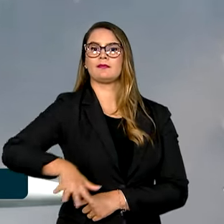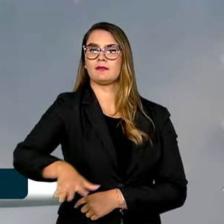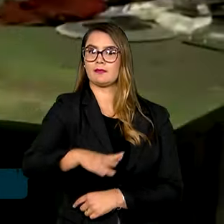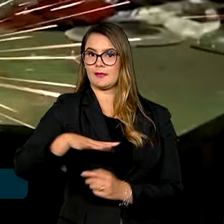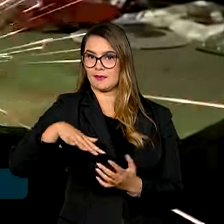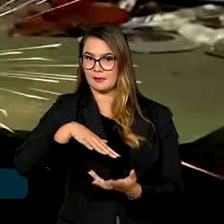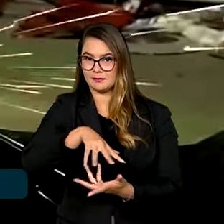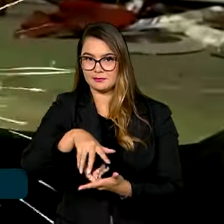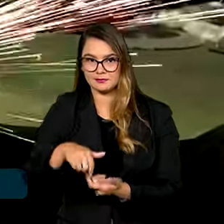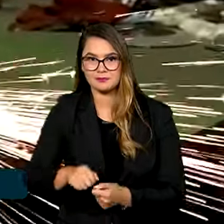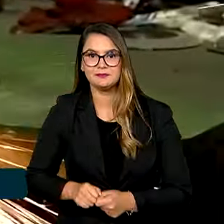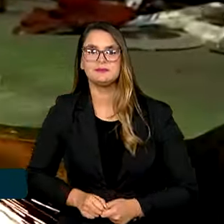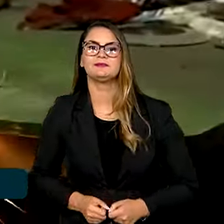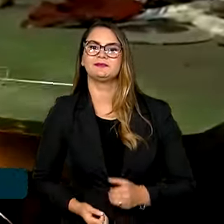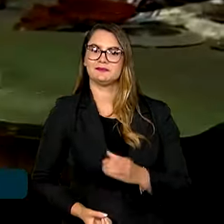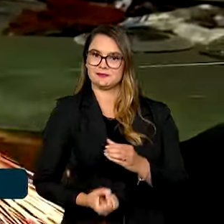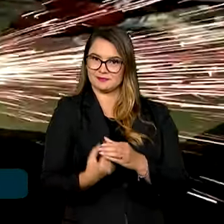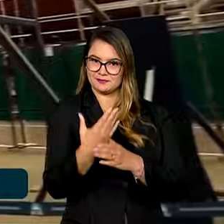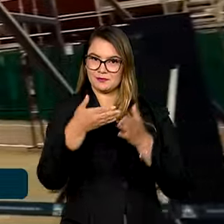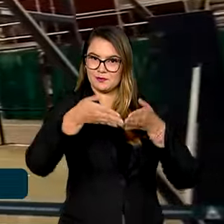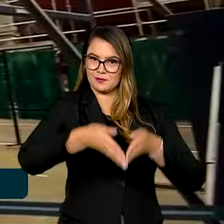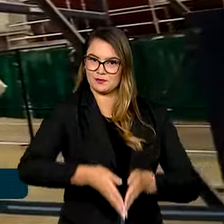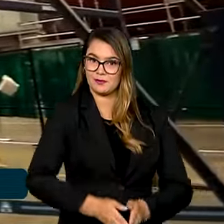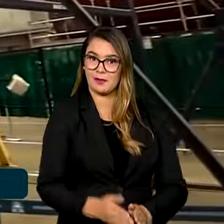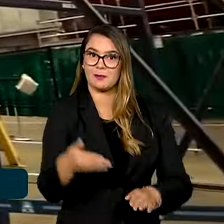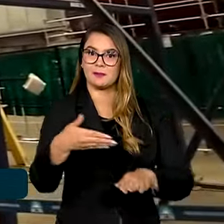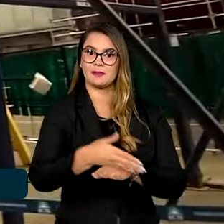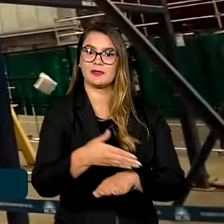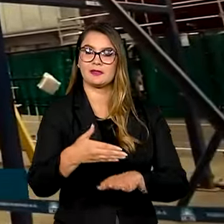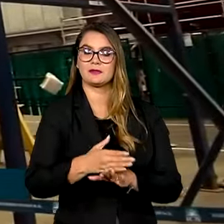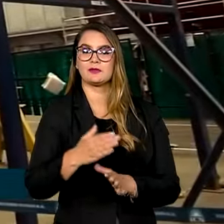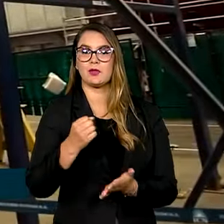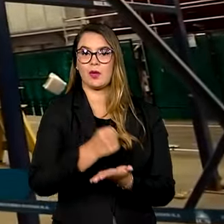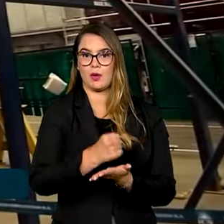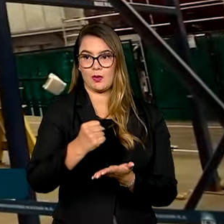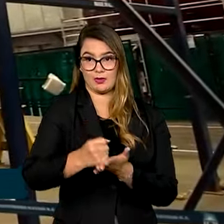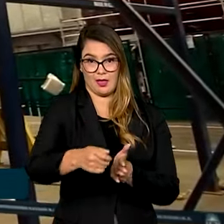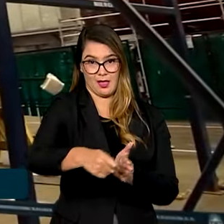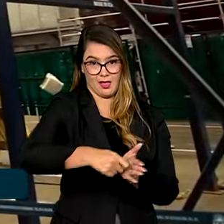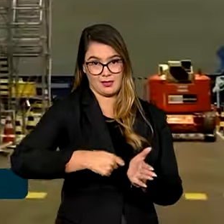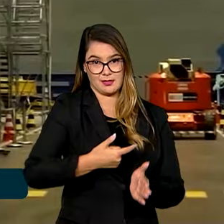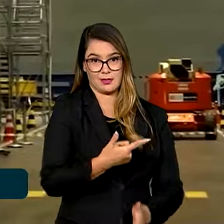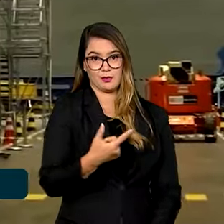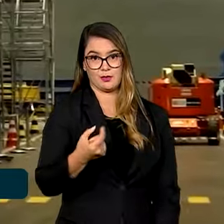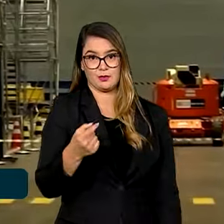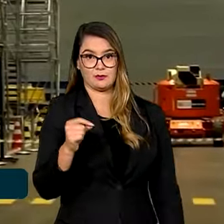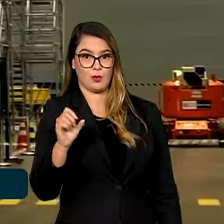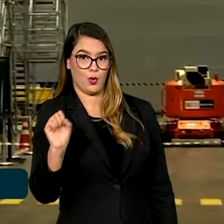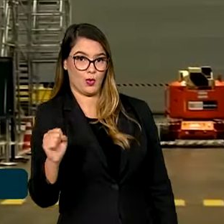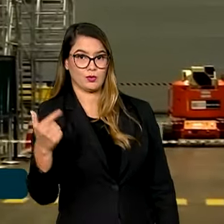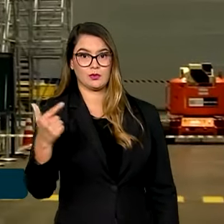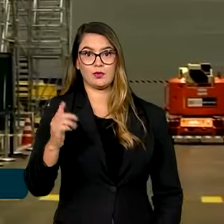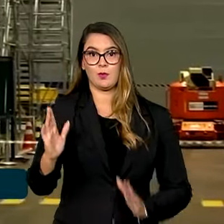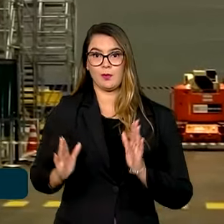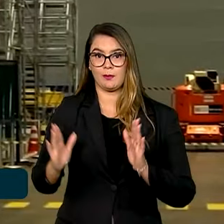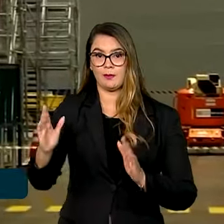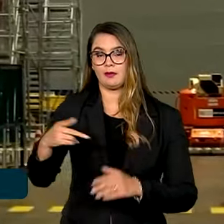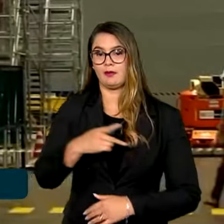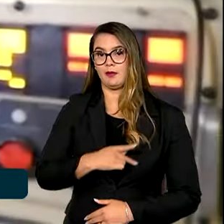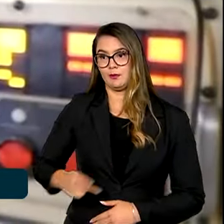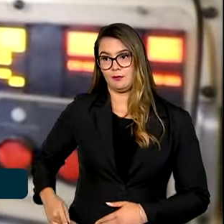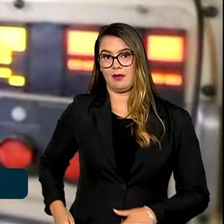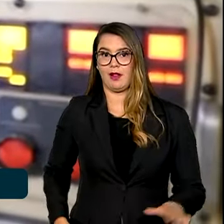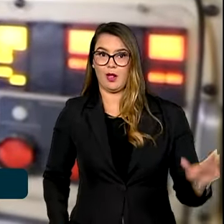internacional. A construção do submarino faz parte de um contrato assinado em 2008, no segundo mandato do presidente